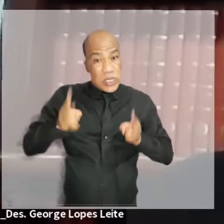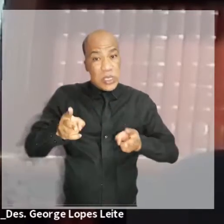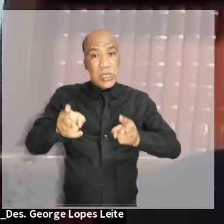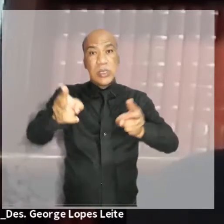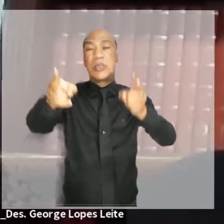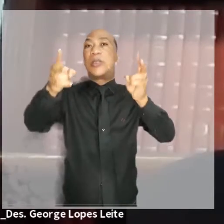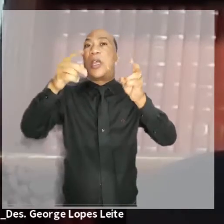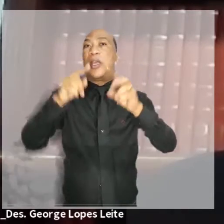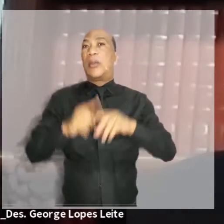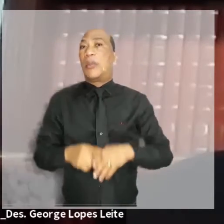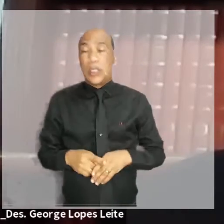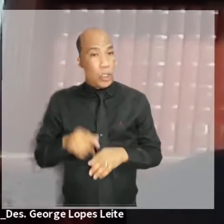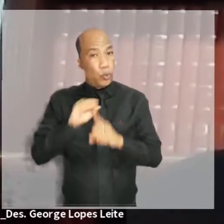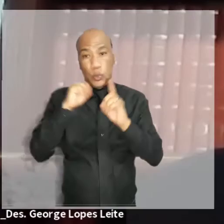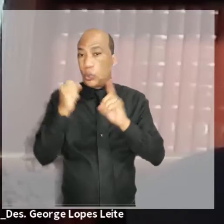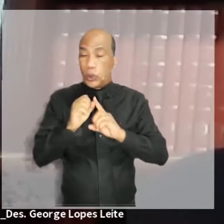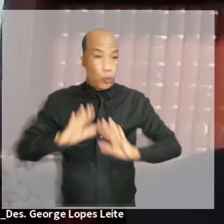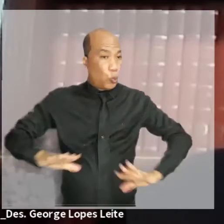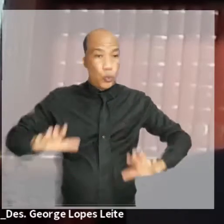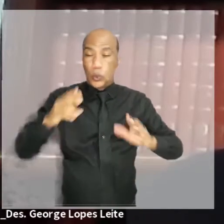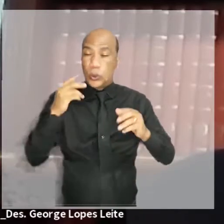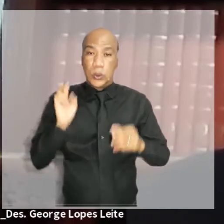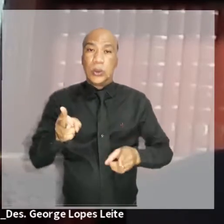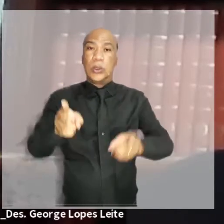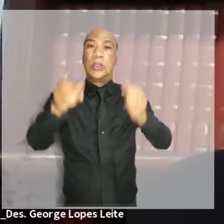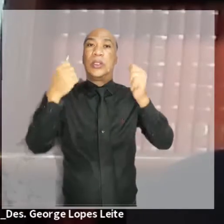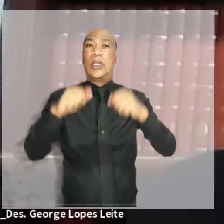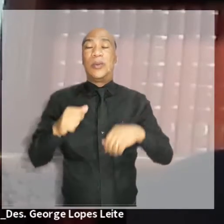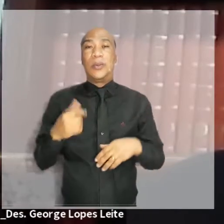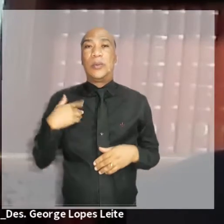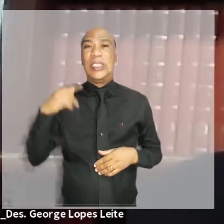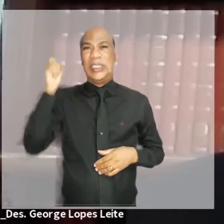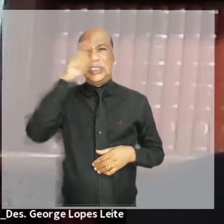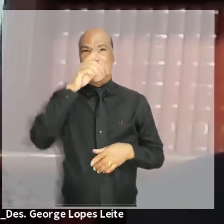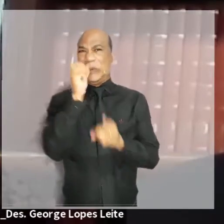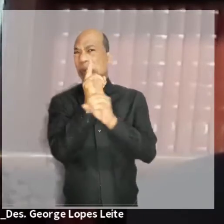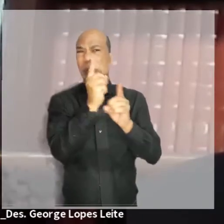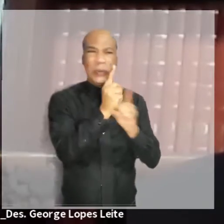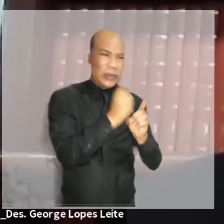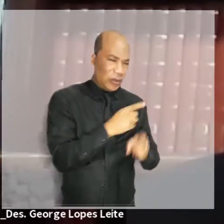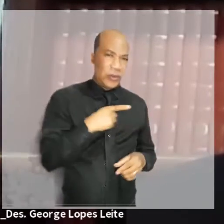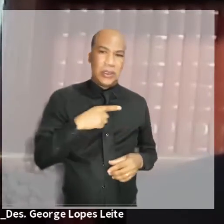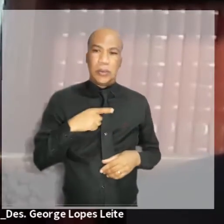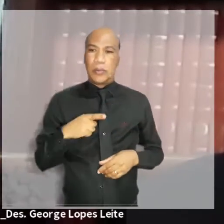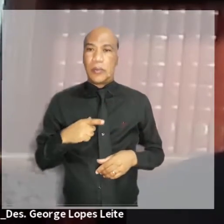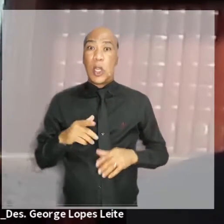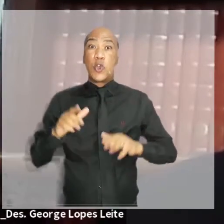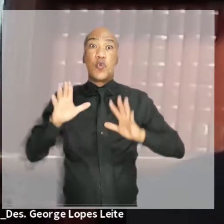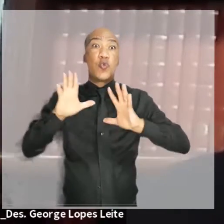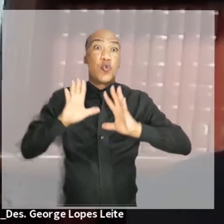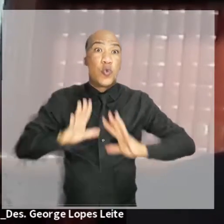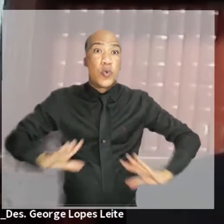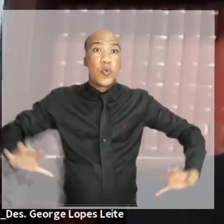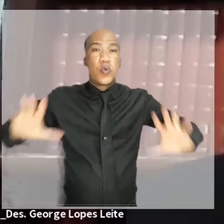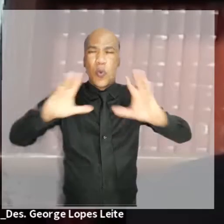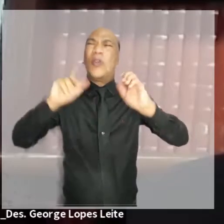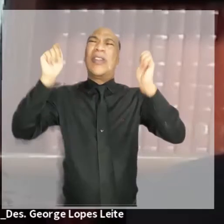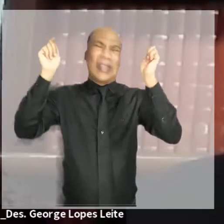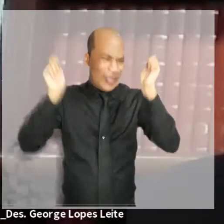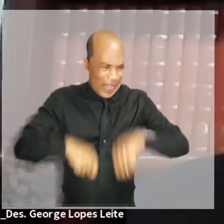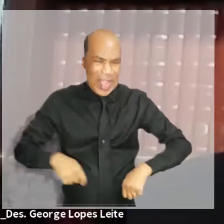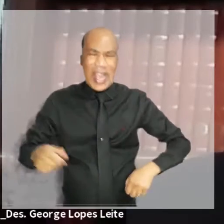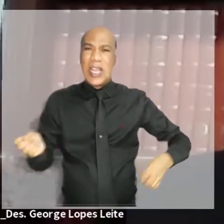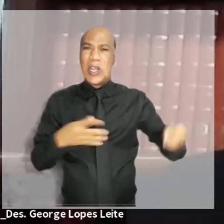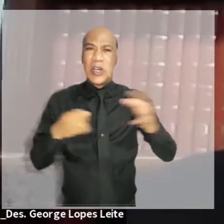poder público e tornar-se sistêmica, de forma a se tornar pronto e capaz de enfrentar os desafios que se apresentam a todo